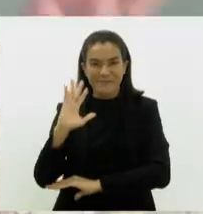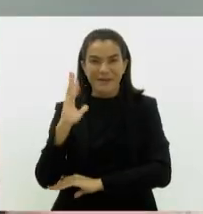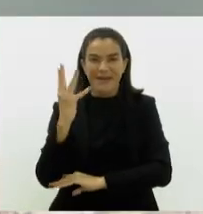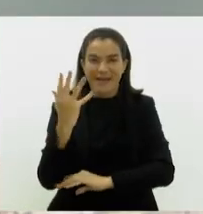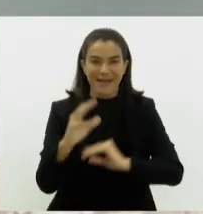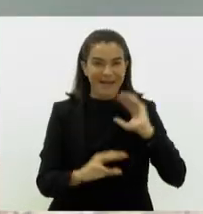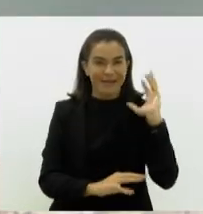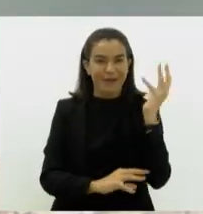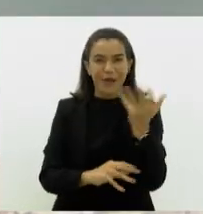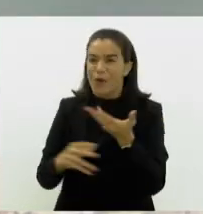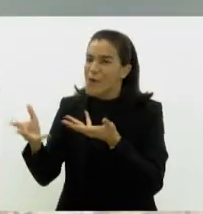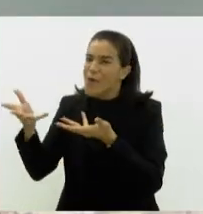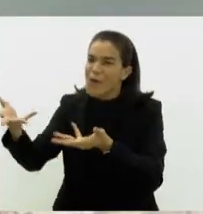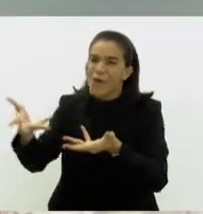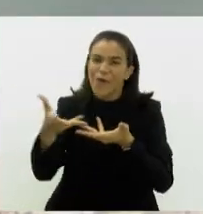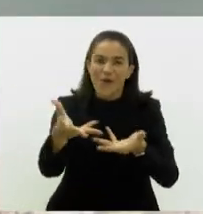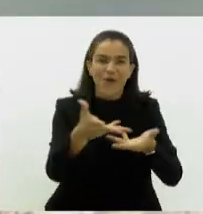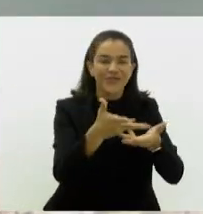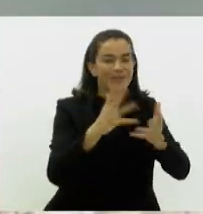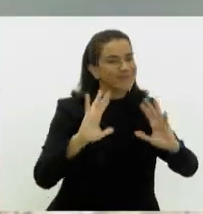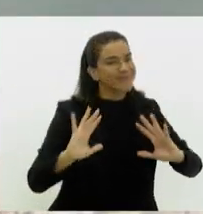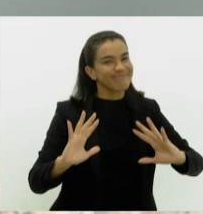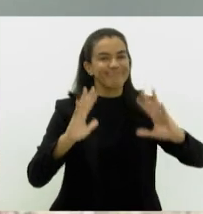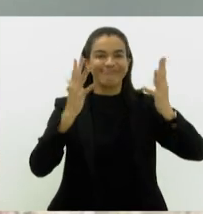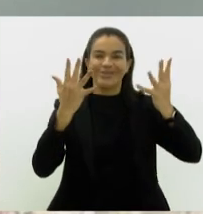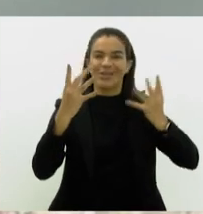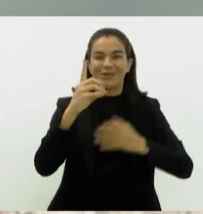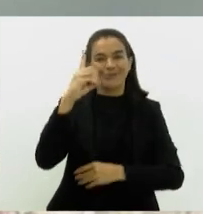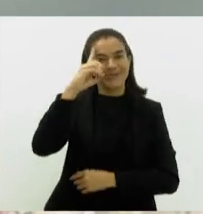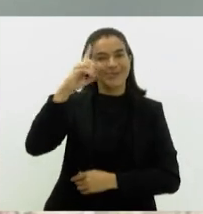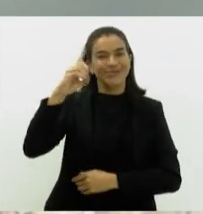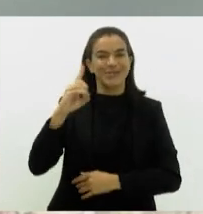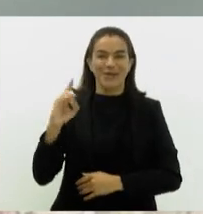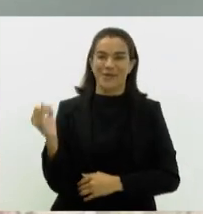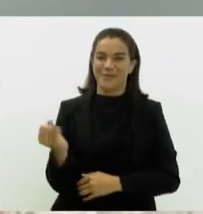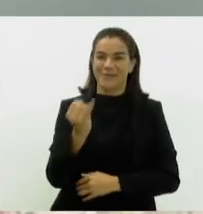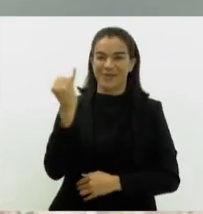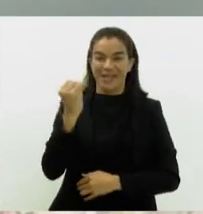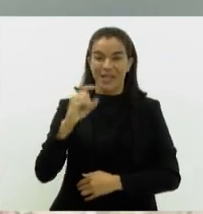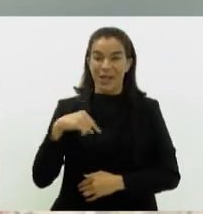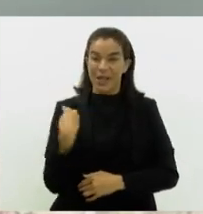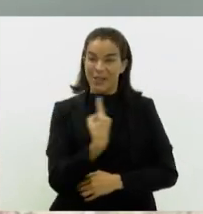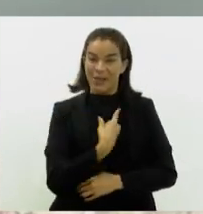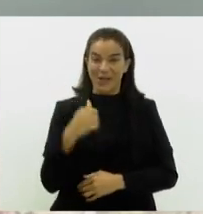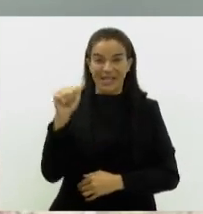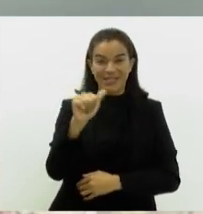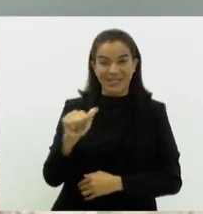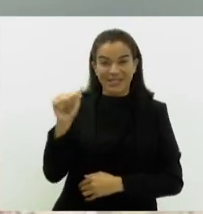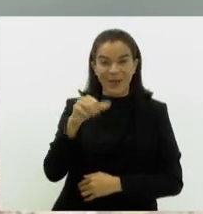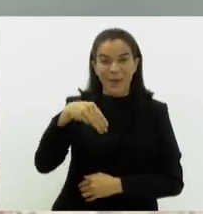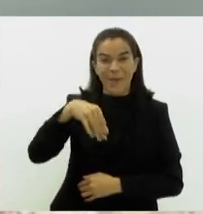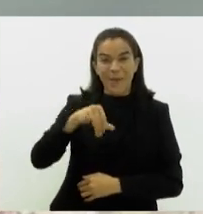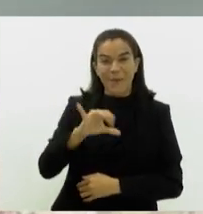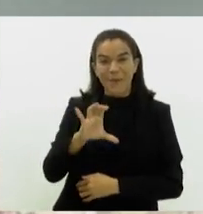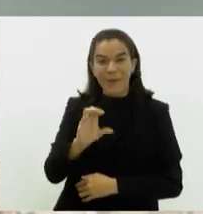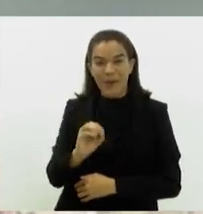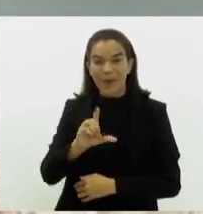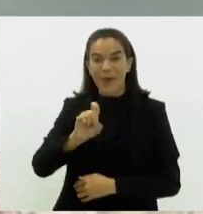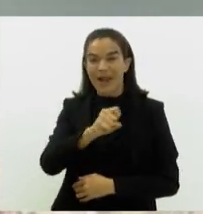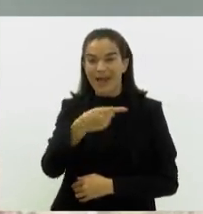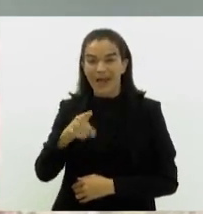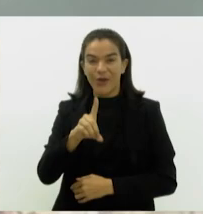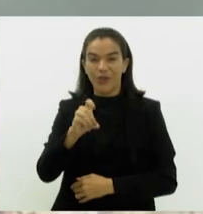Convidamos todo mundo para celebrar esta data tão importante. E nós, da Associação Mico Leão Dourado, que vivemos ali 27